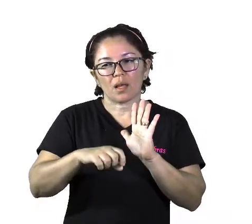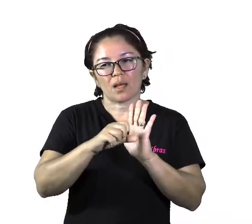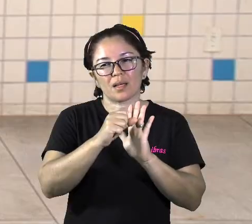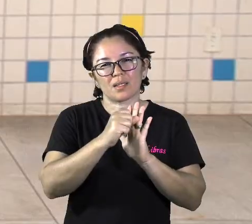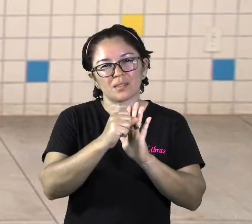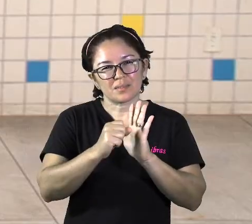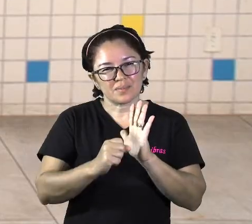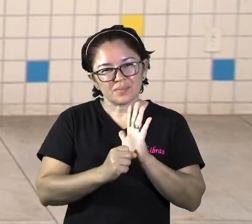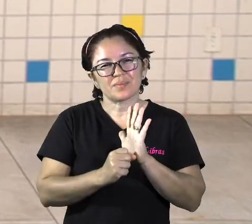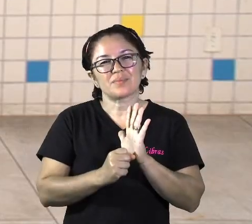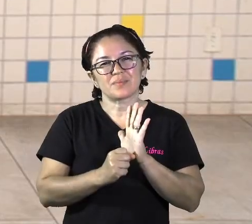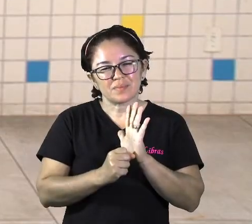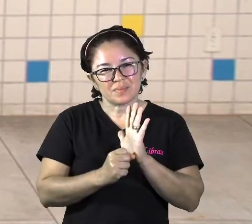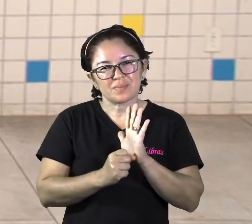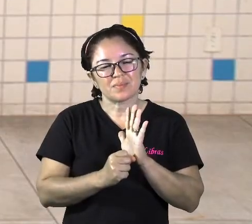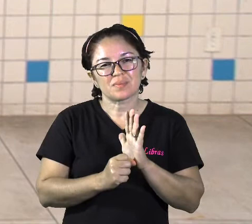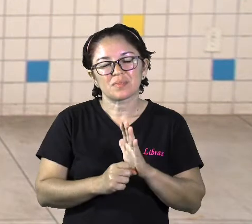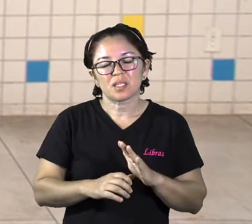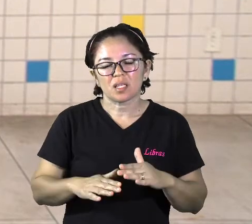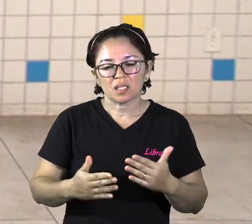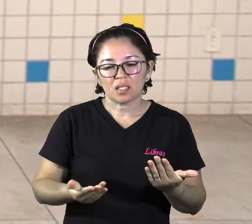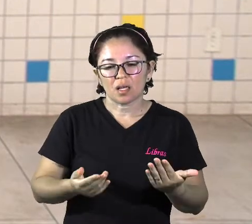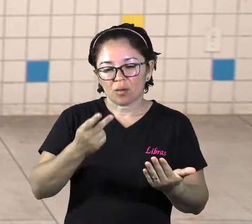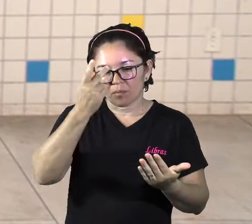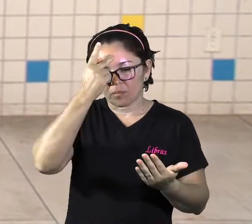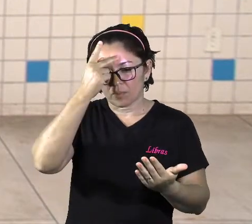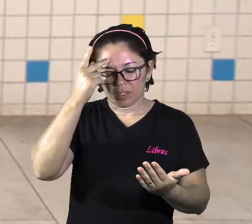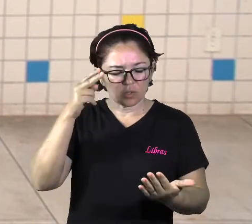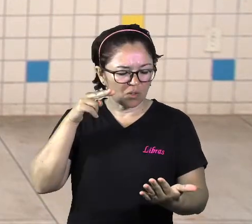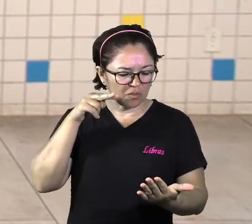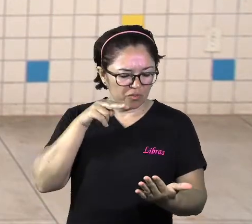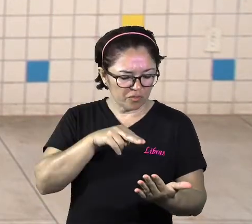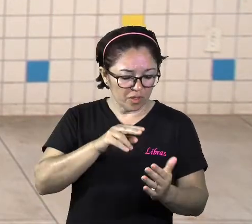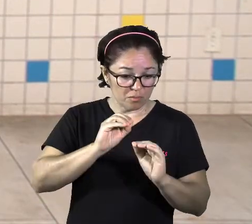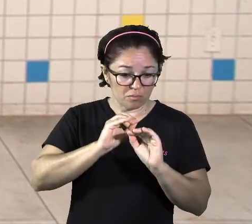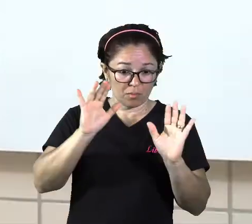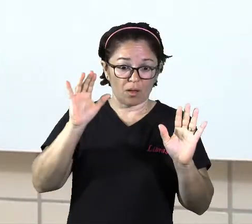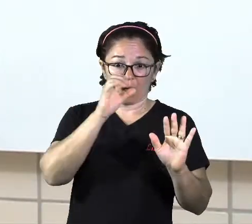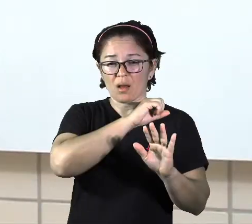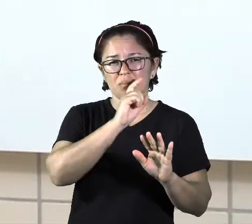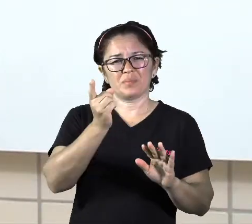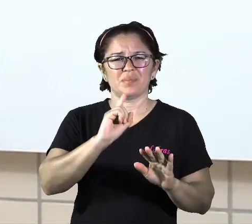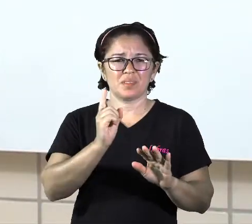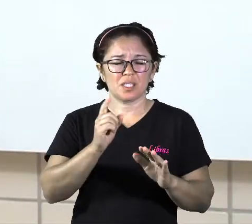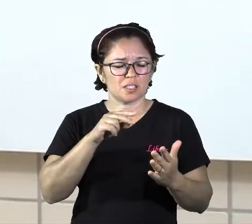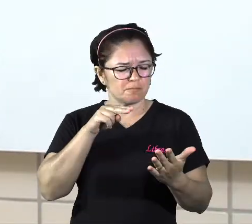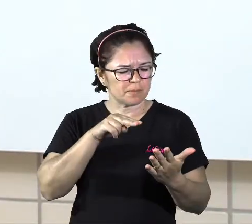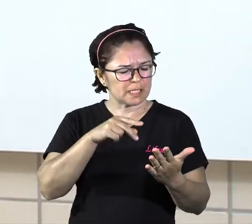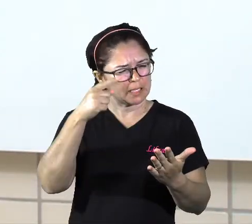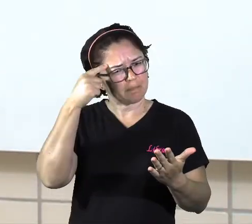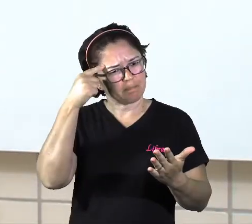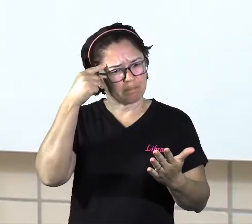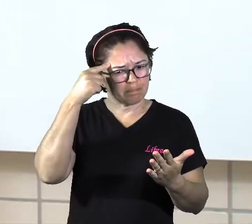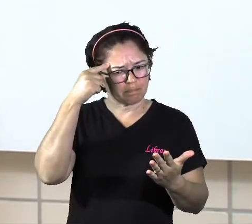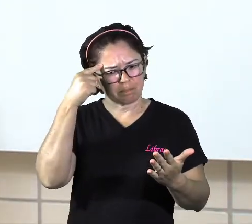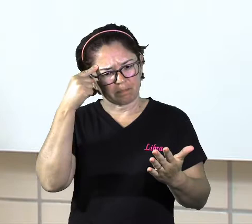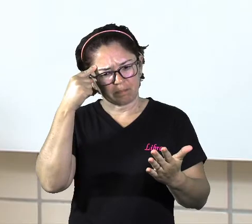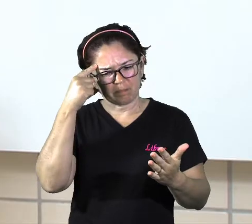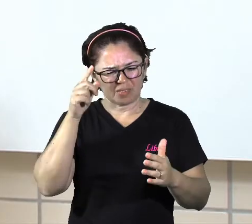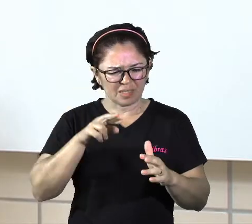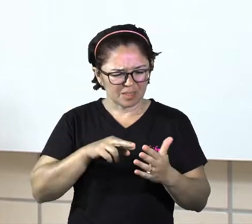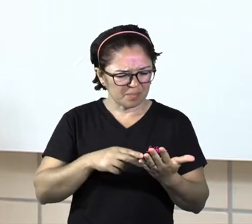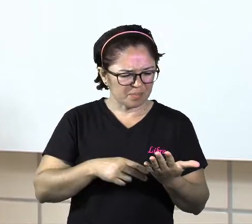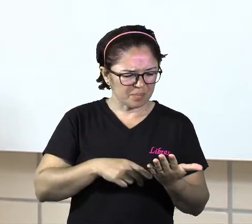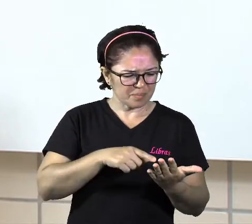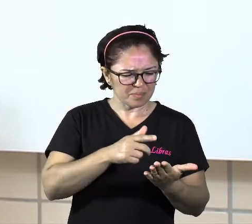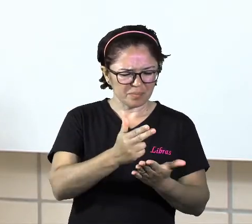ficou assim um pouco subjetivo, não é? Eram muitos símbolos, então a escrita estava muito complexa e